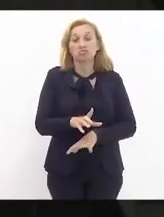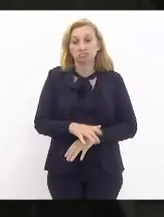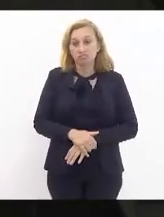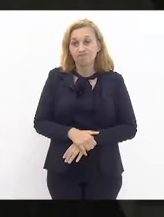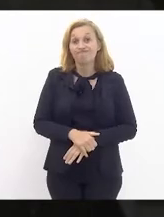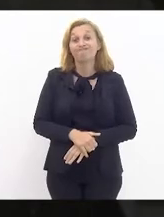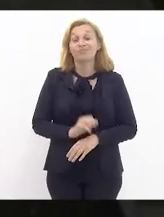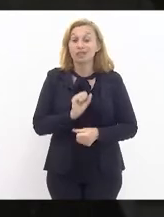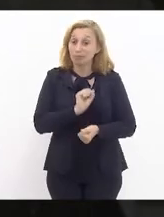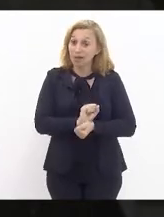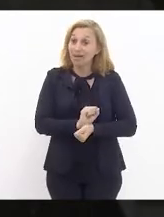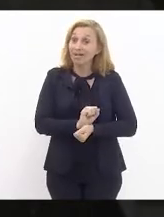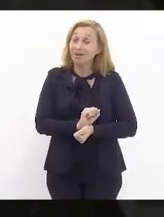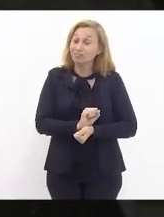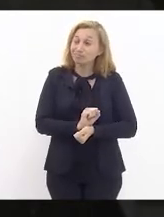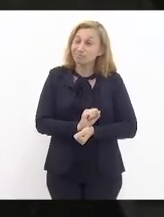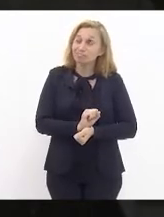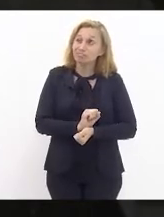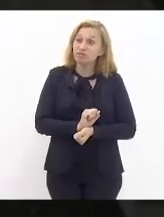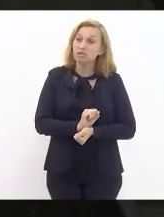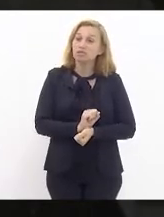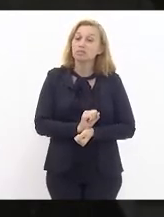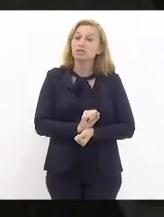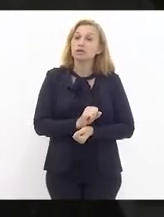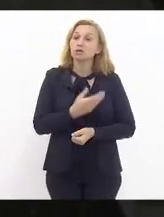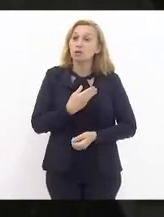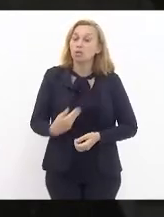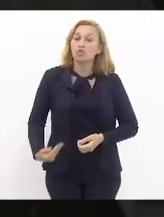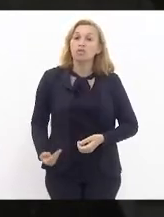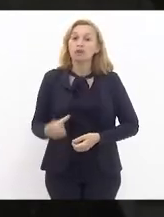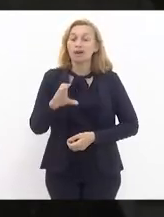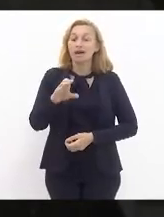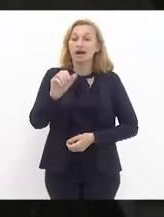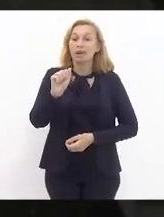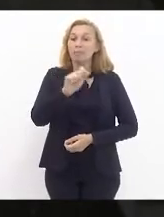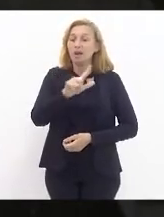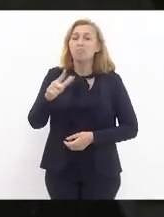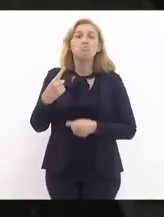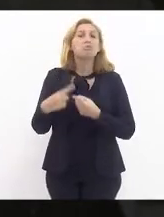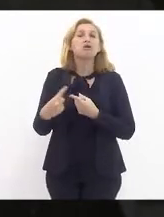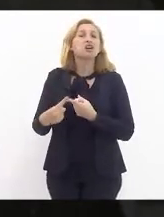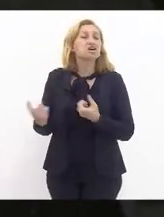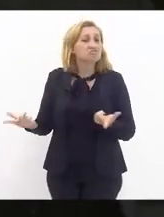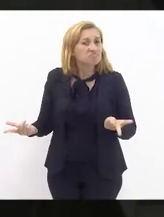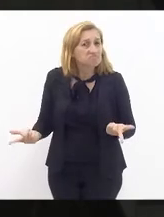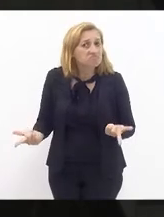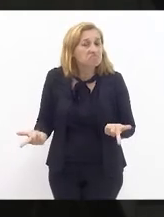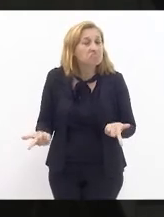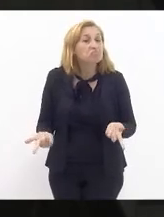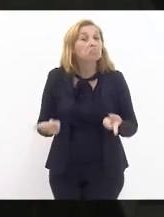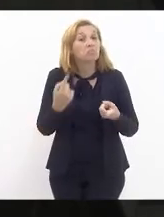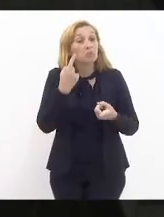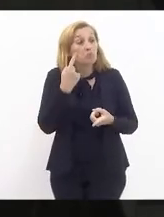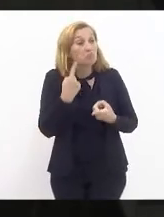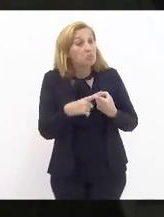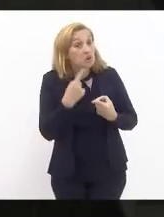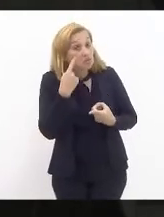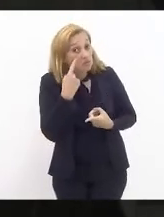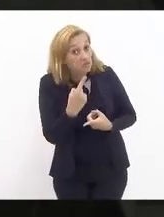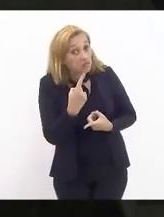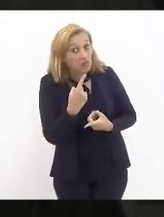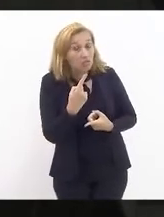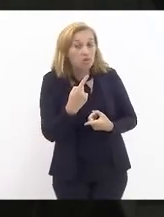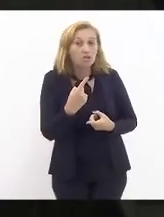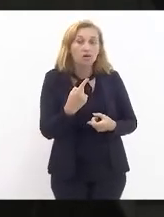e está parado desde o governo Cabral. E por que está parado? Porque verificou-se que a obra foi